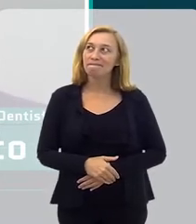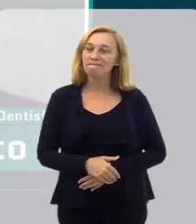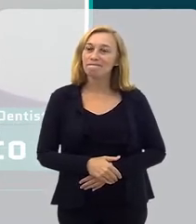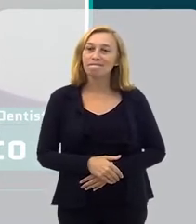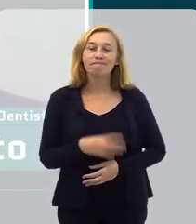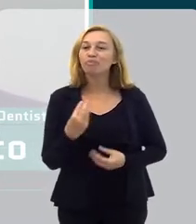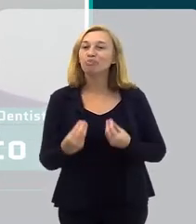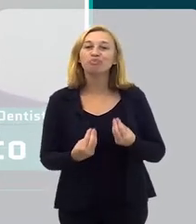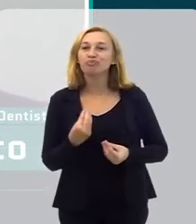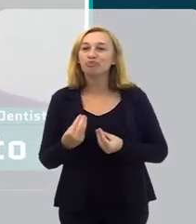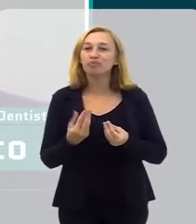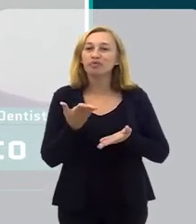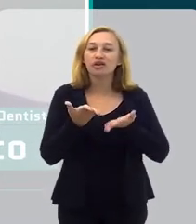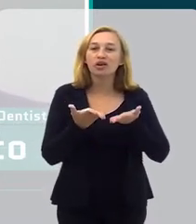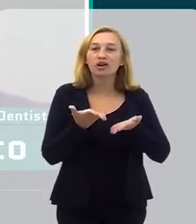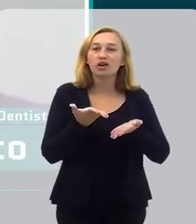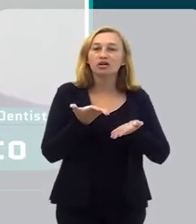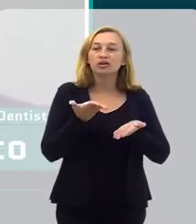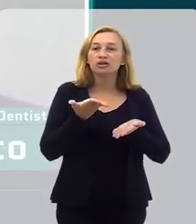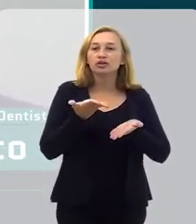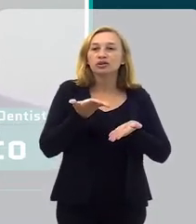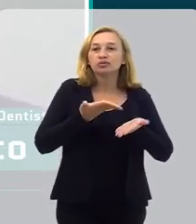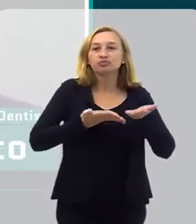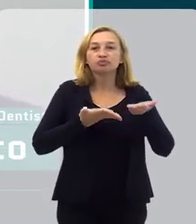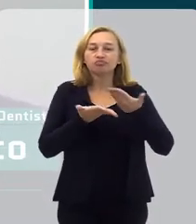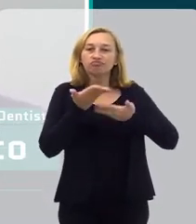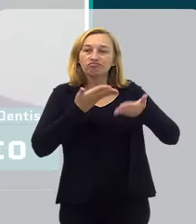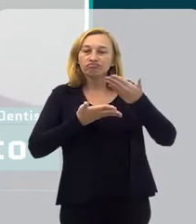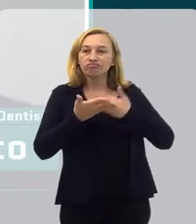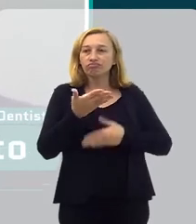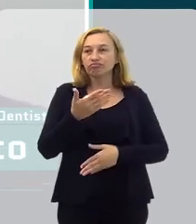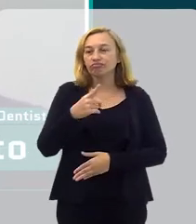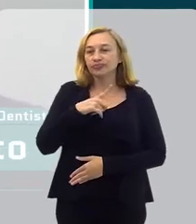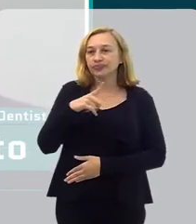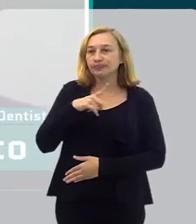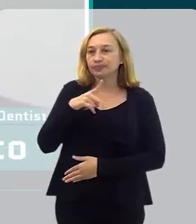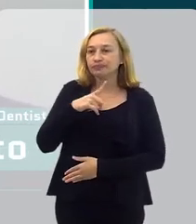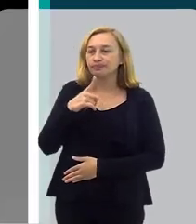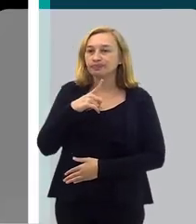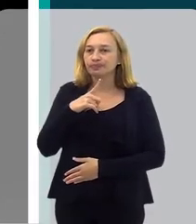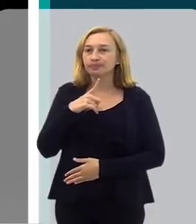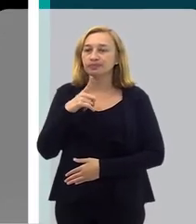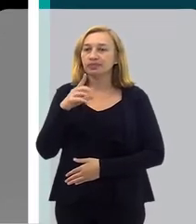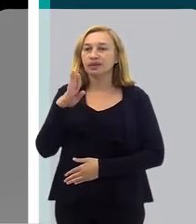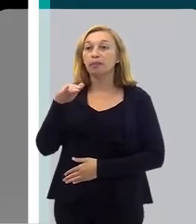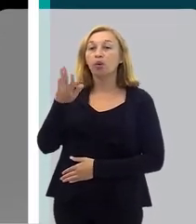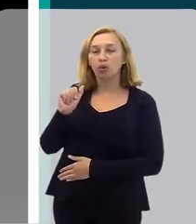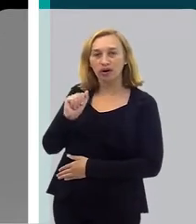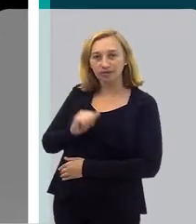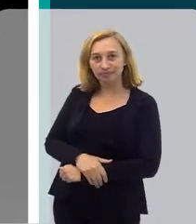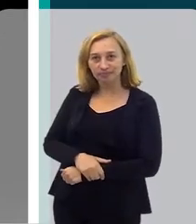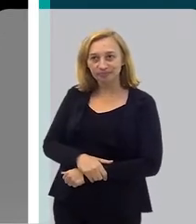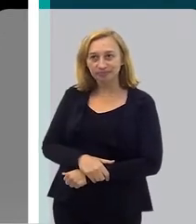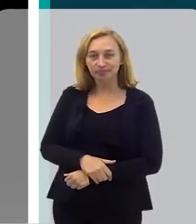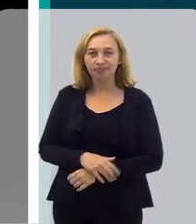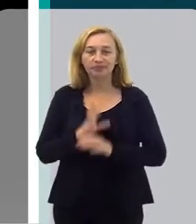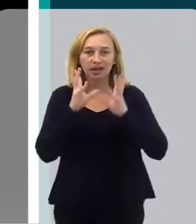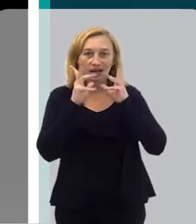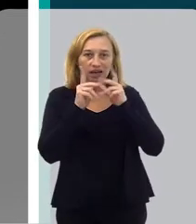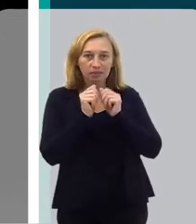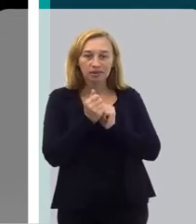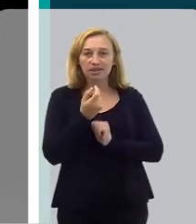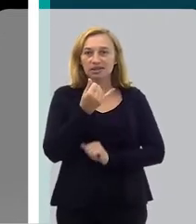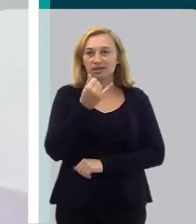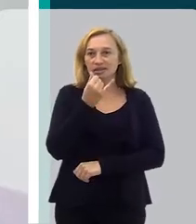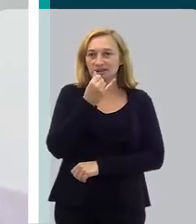Como que se cuida da boca? Qual a melhor forma, a maneira correta de se cuidar da higiene bucal?